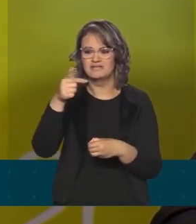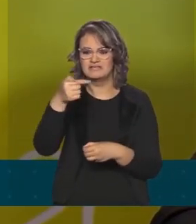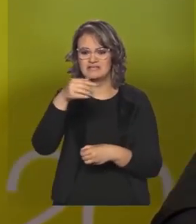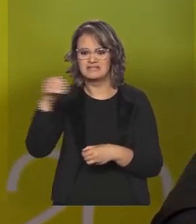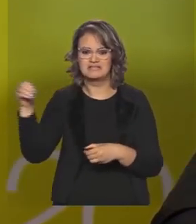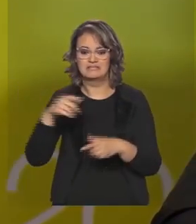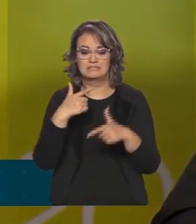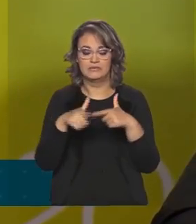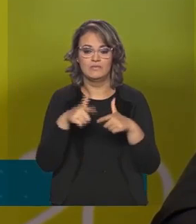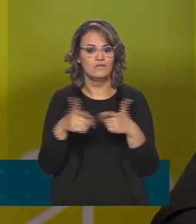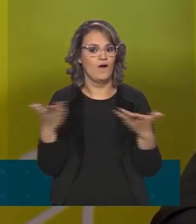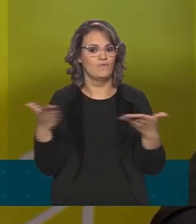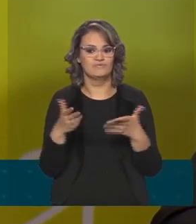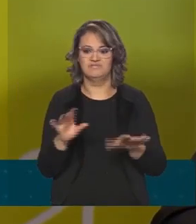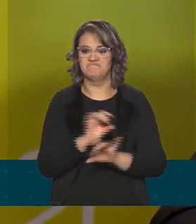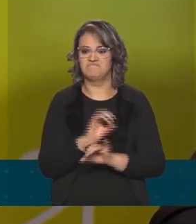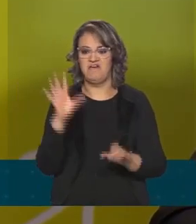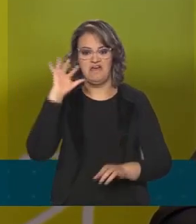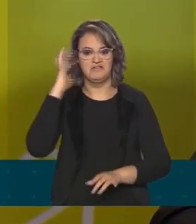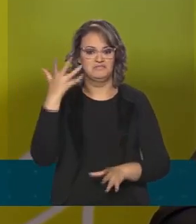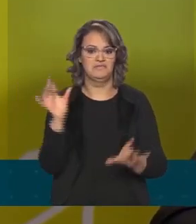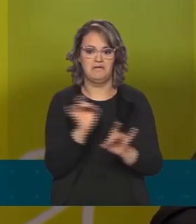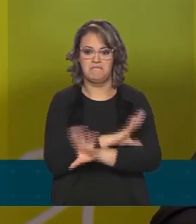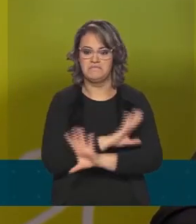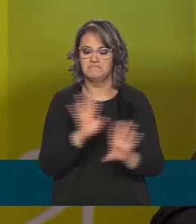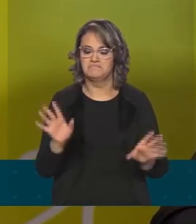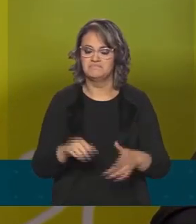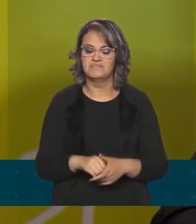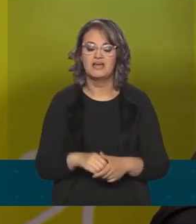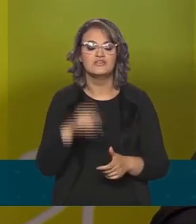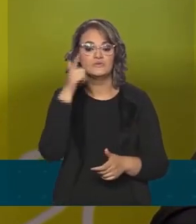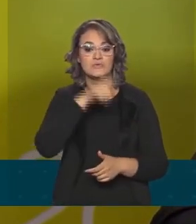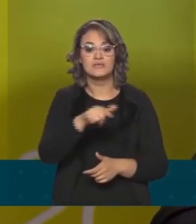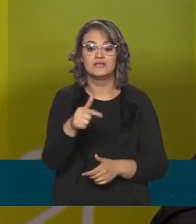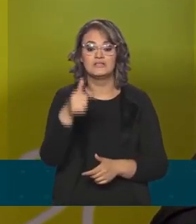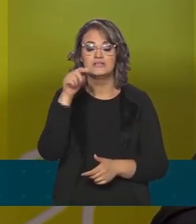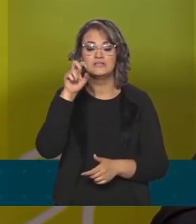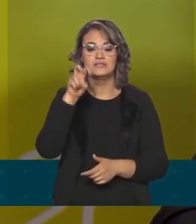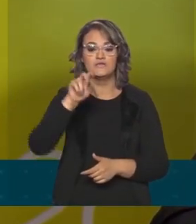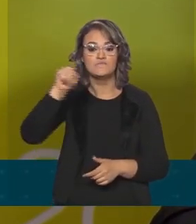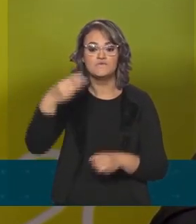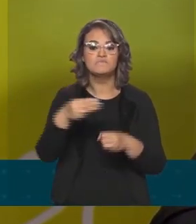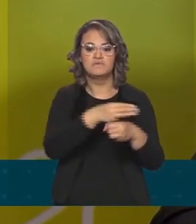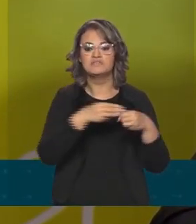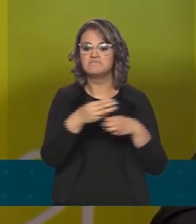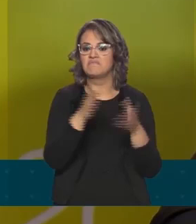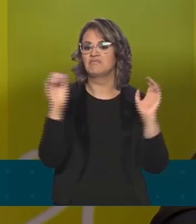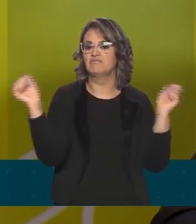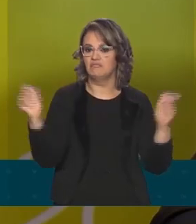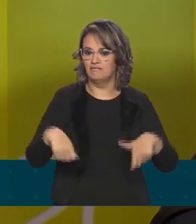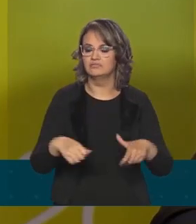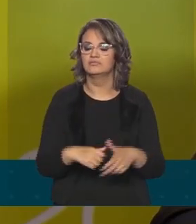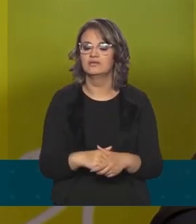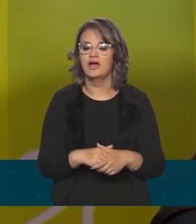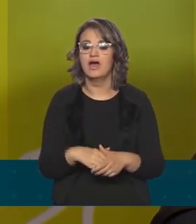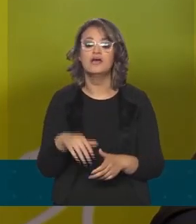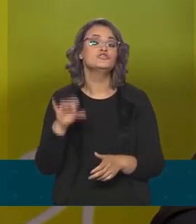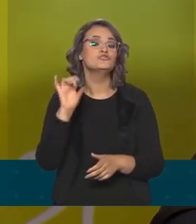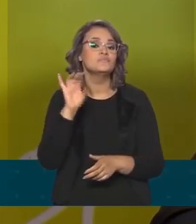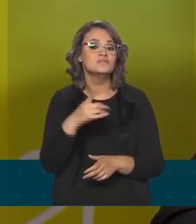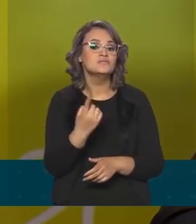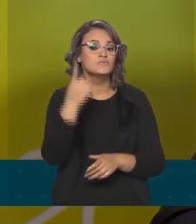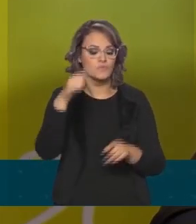ela acabou no dia de hoje. Nós podemos atingir mais de 5.500 municípios brasileiros. Precisamos apenas de um